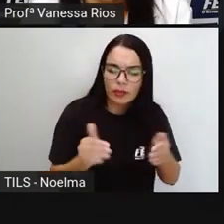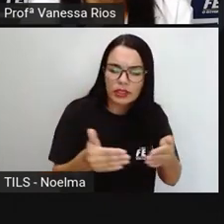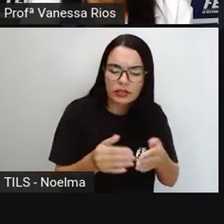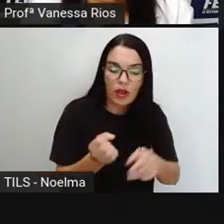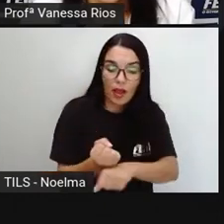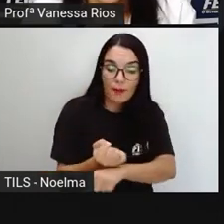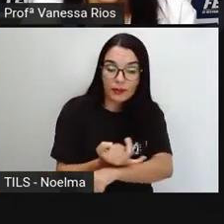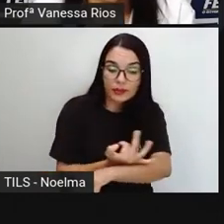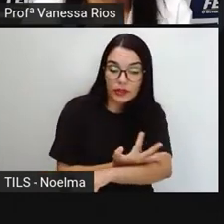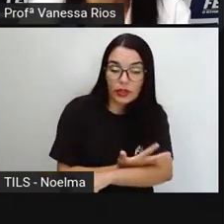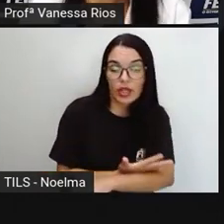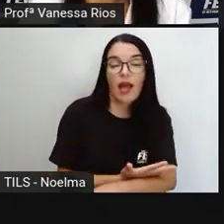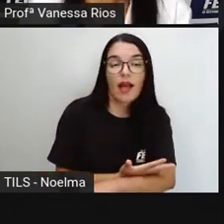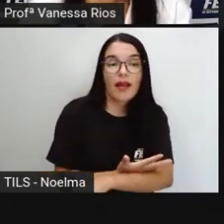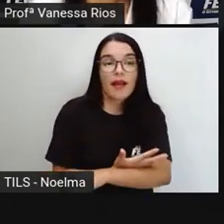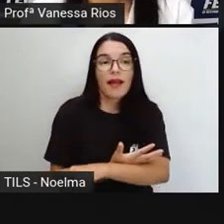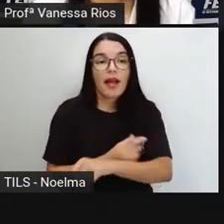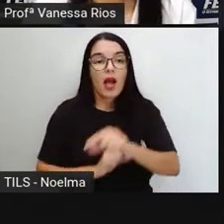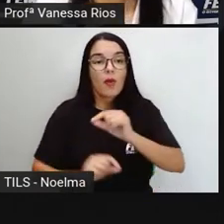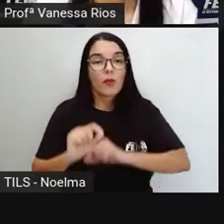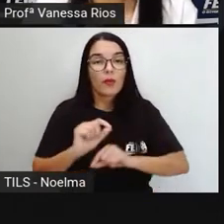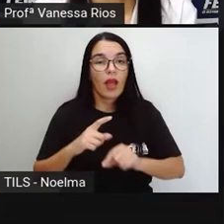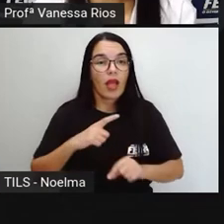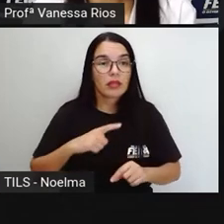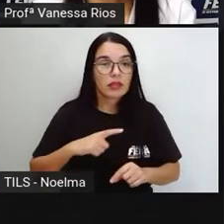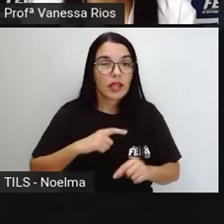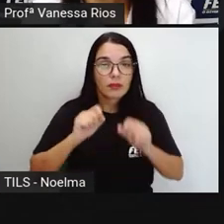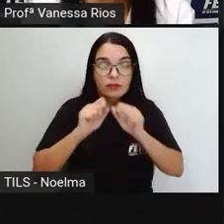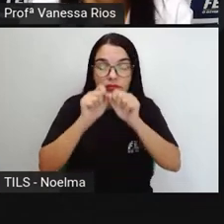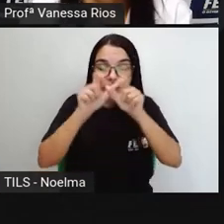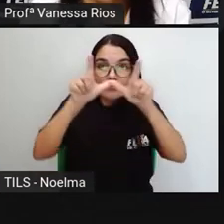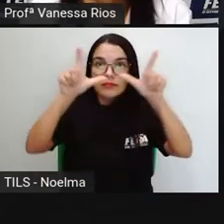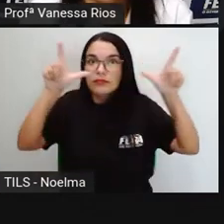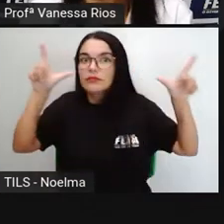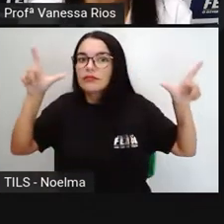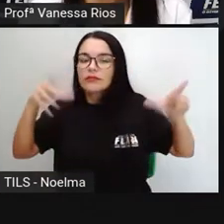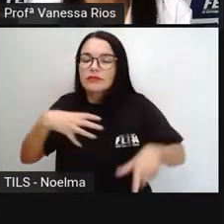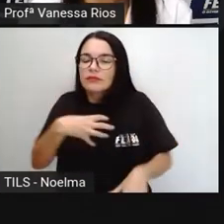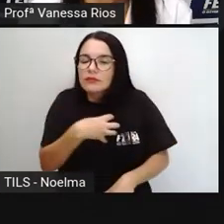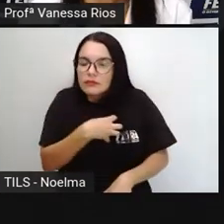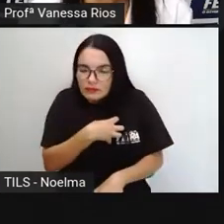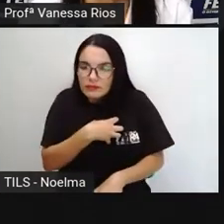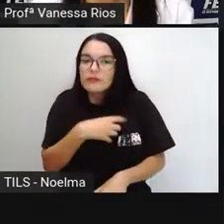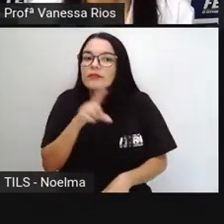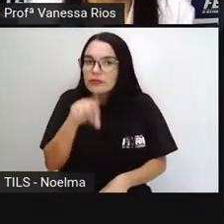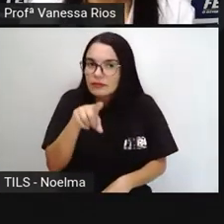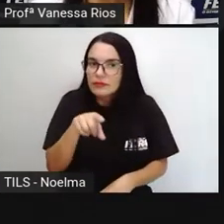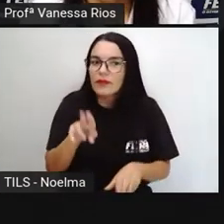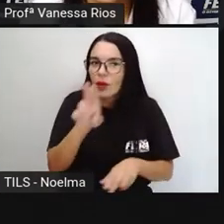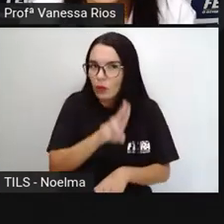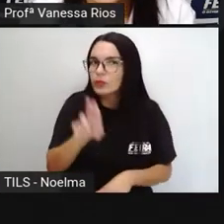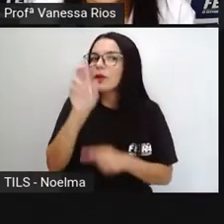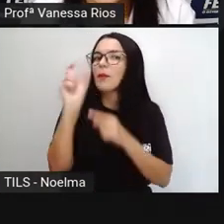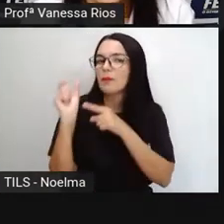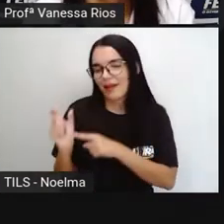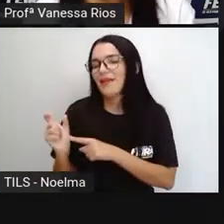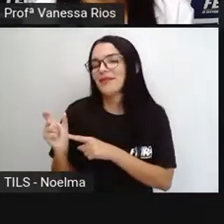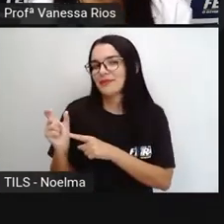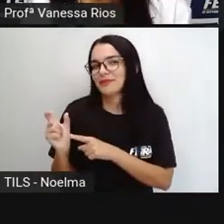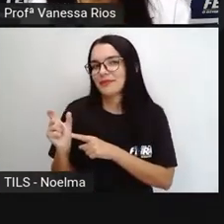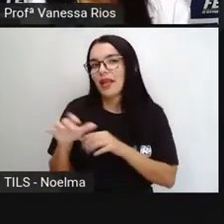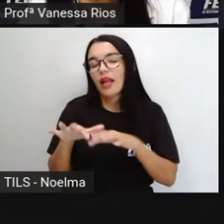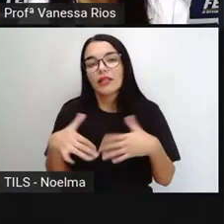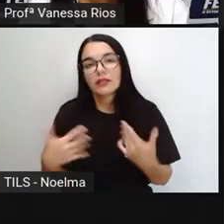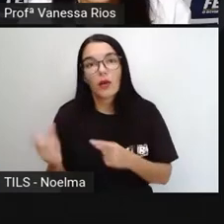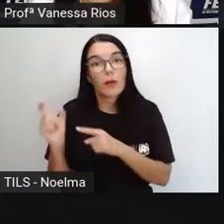obras poéticas, com toda essa função de despertar os sentimentos, eles utilizam palavras. E as